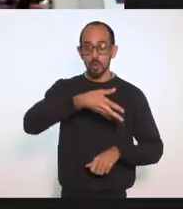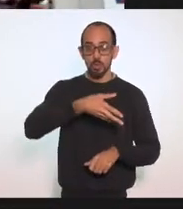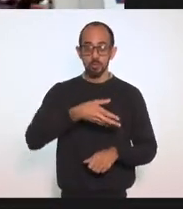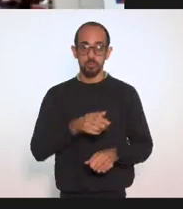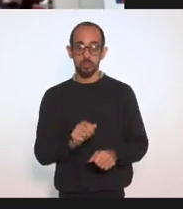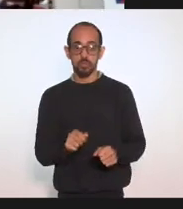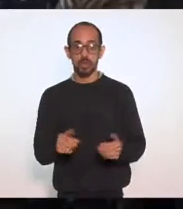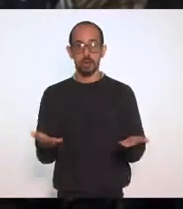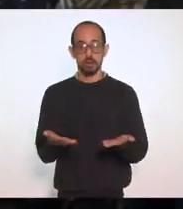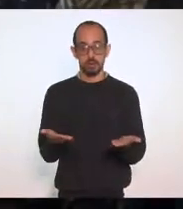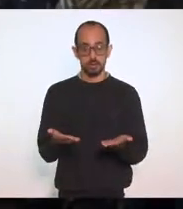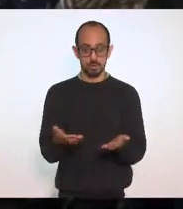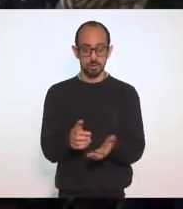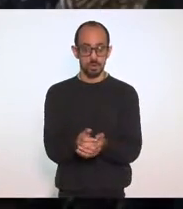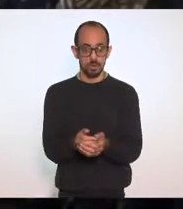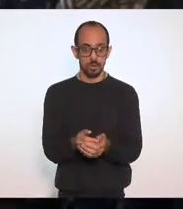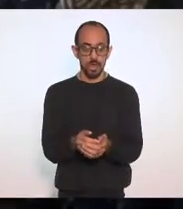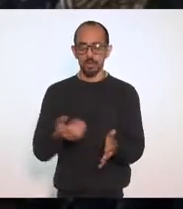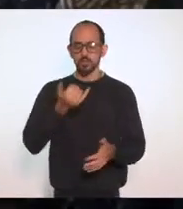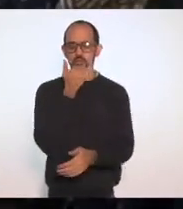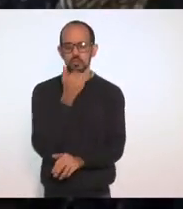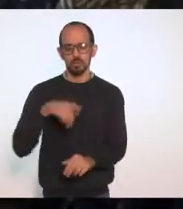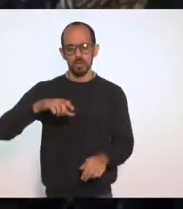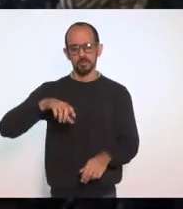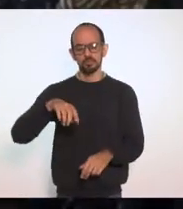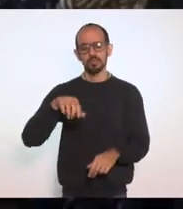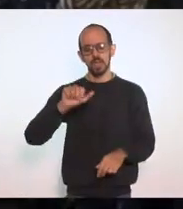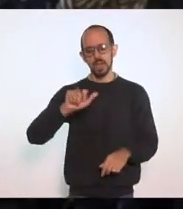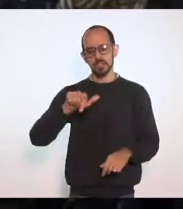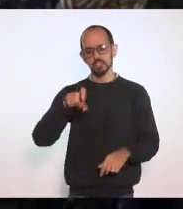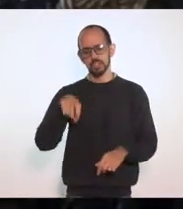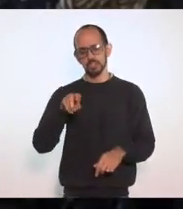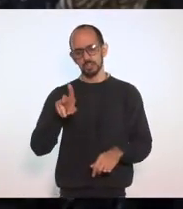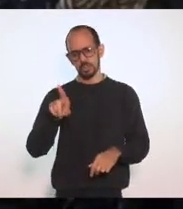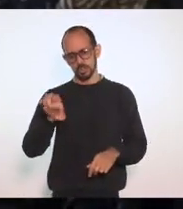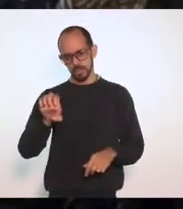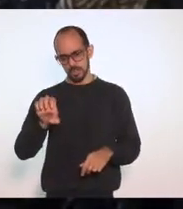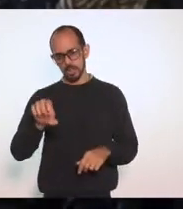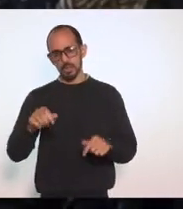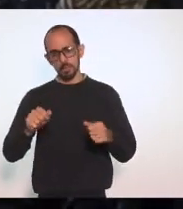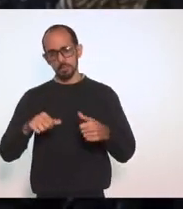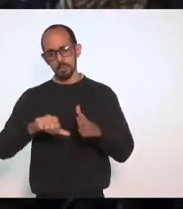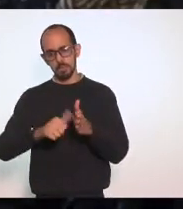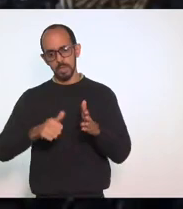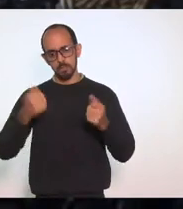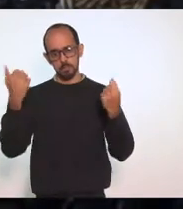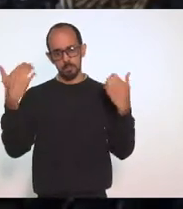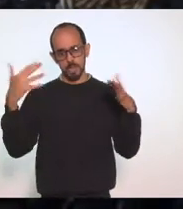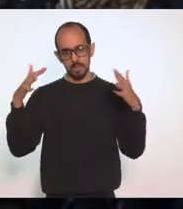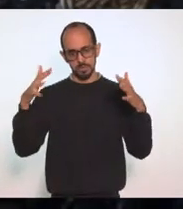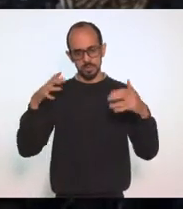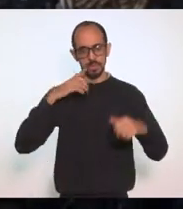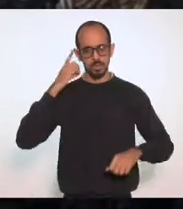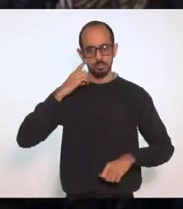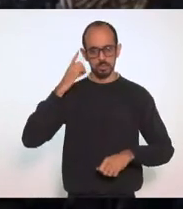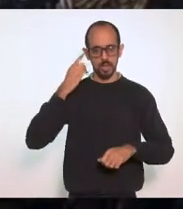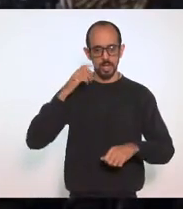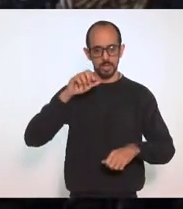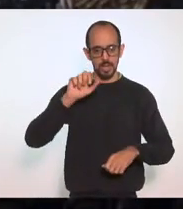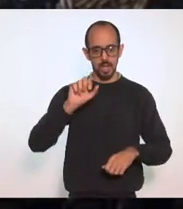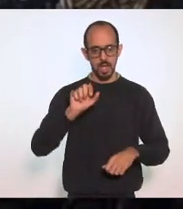Presidente, citar aqui duas questões rápidas. Primeiro, eu parabenizar a deputada Adriana Baltazar. De fato,